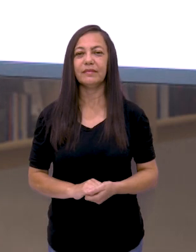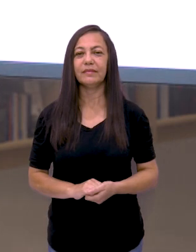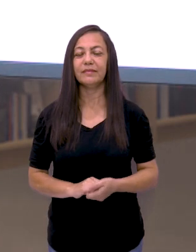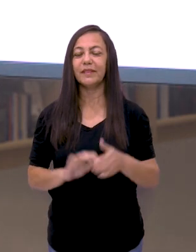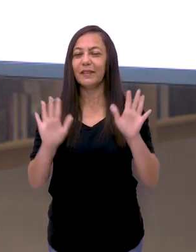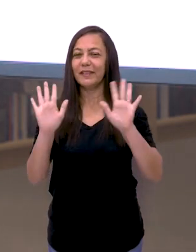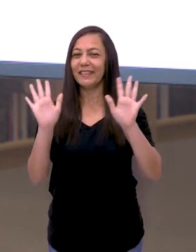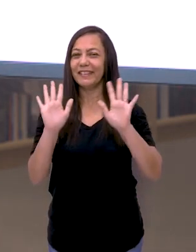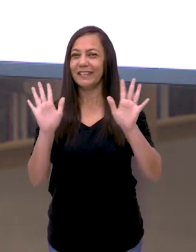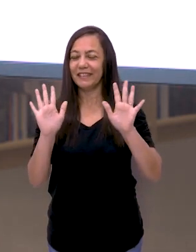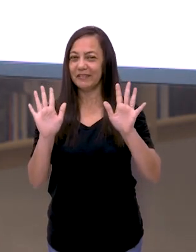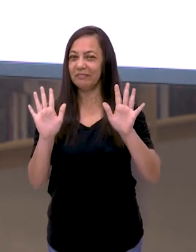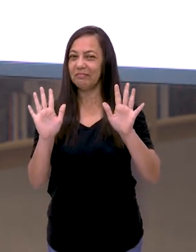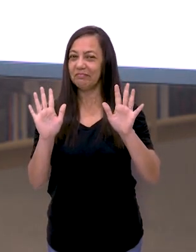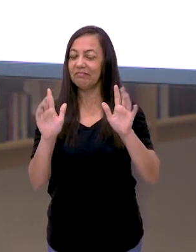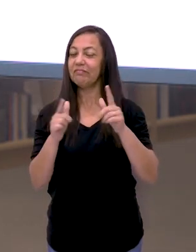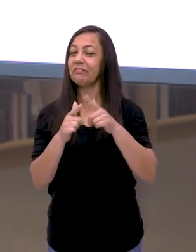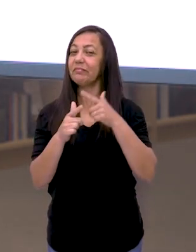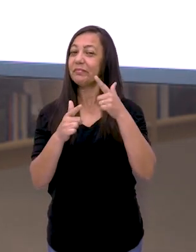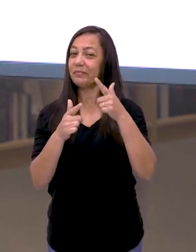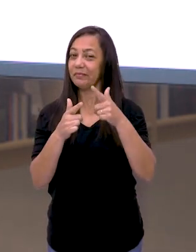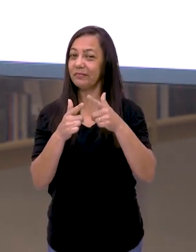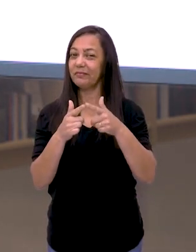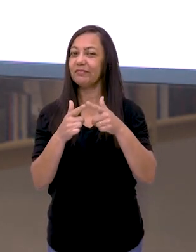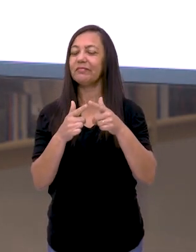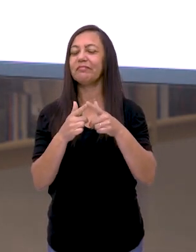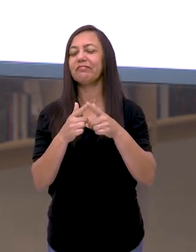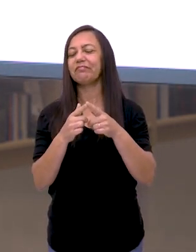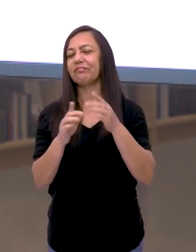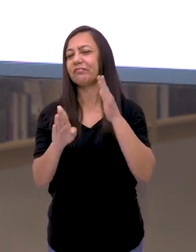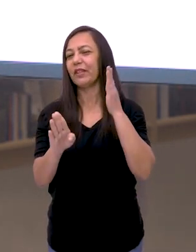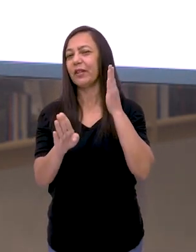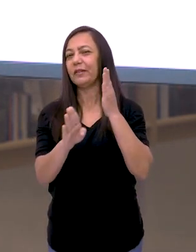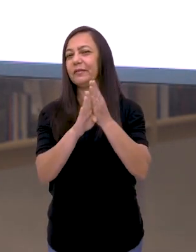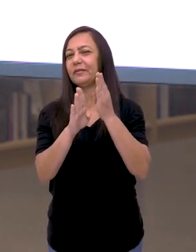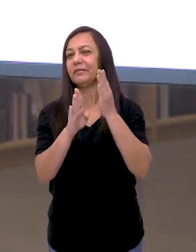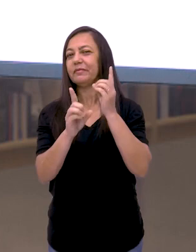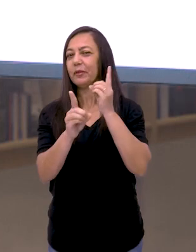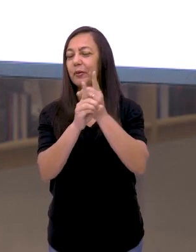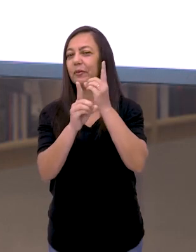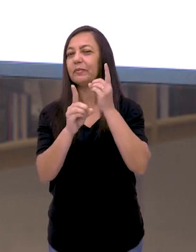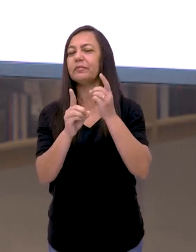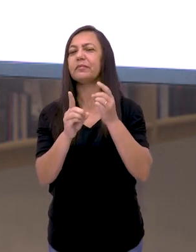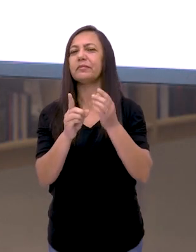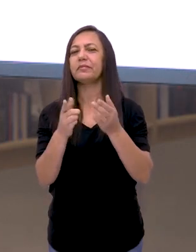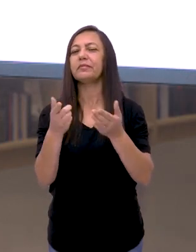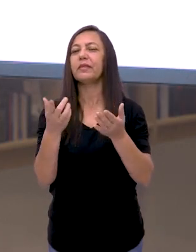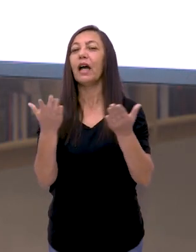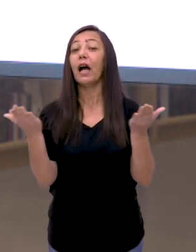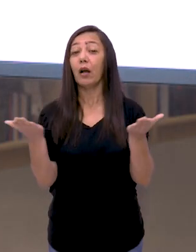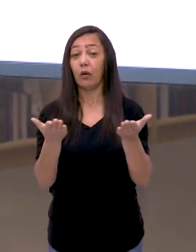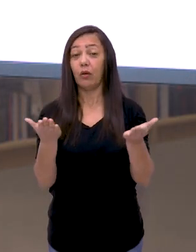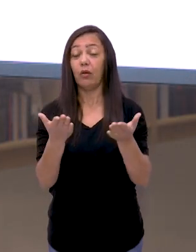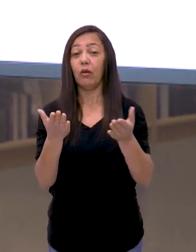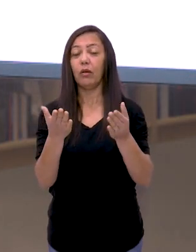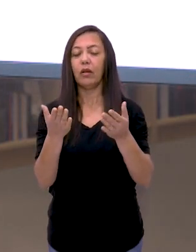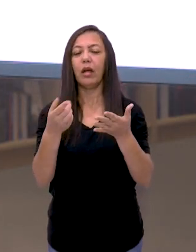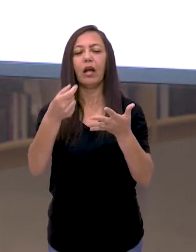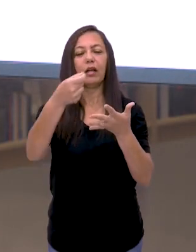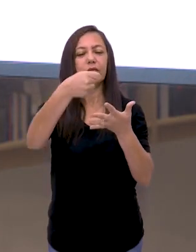Olá, estamos mais uma vez aqui para nos reencontrarmos. Desta feita, nós estaremos